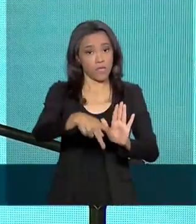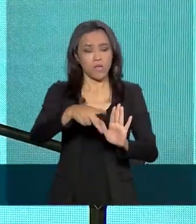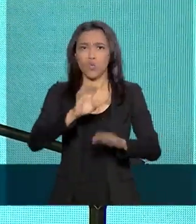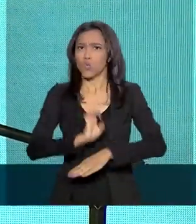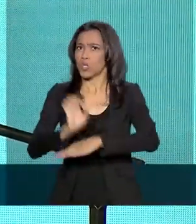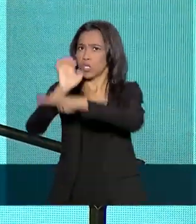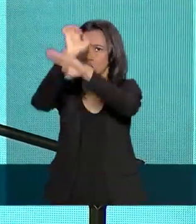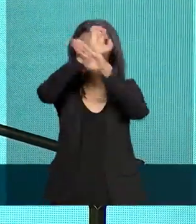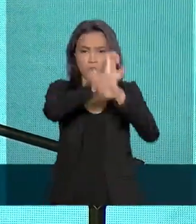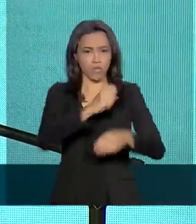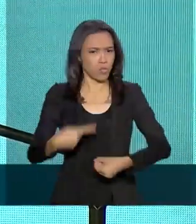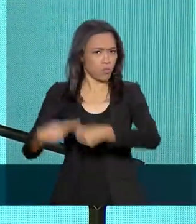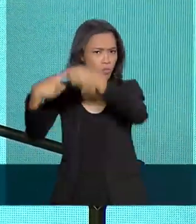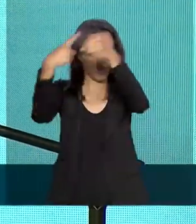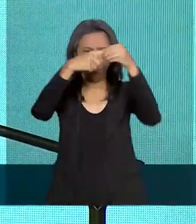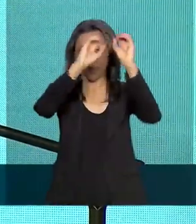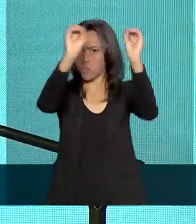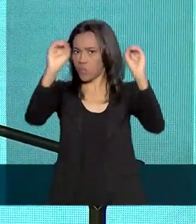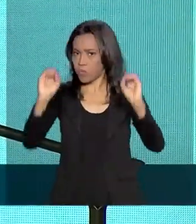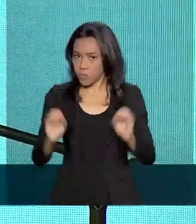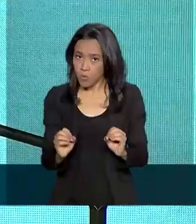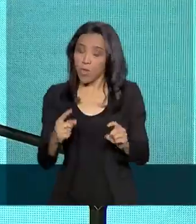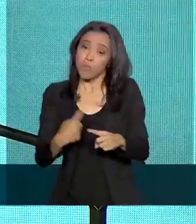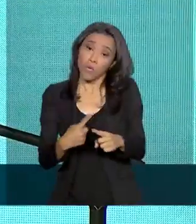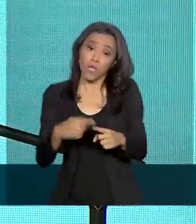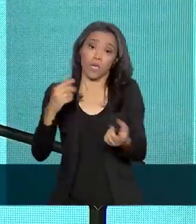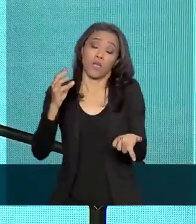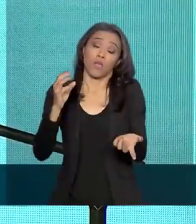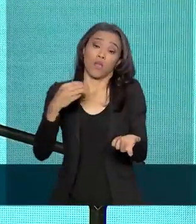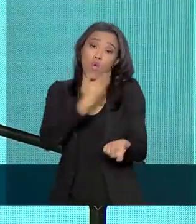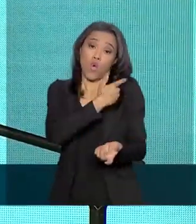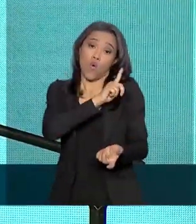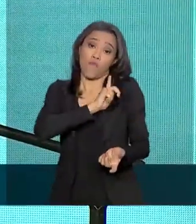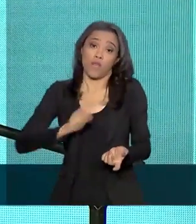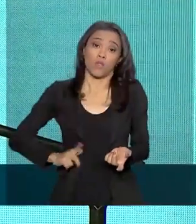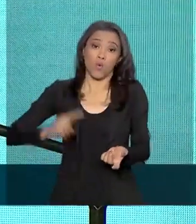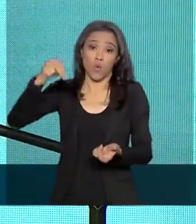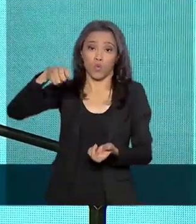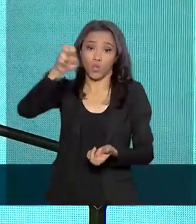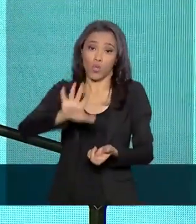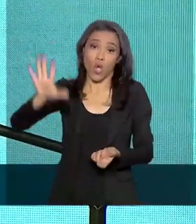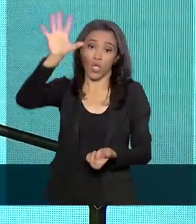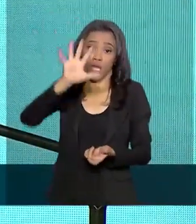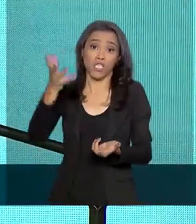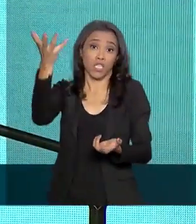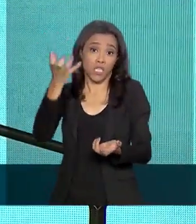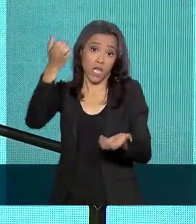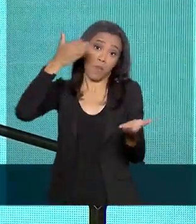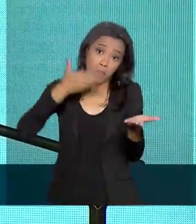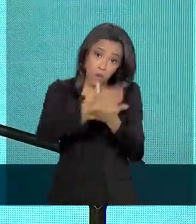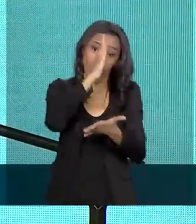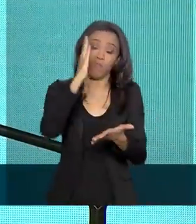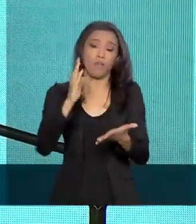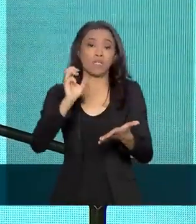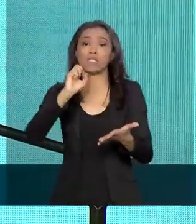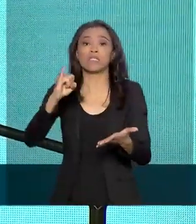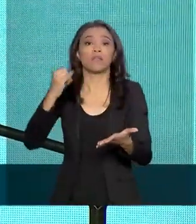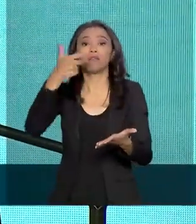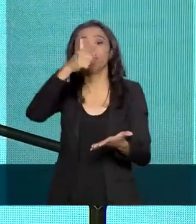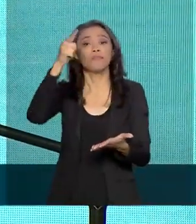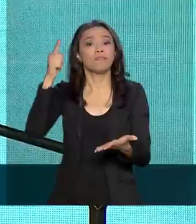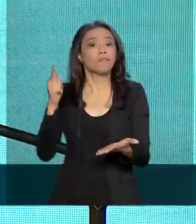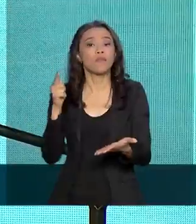municípios. Porque governadores, em especial do Nordeste, queriam aprovar a reforma sem os votos das suas